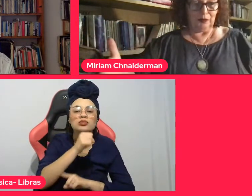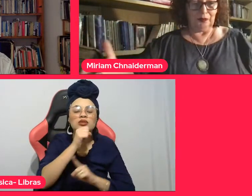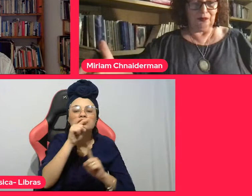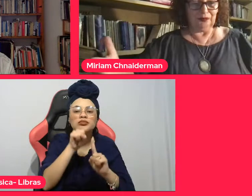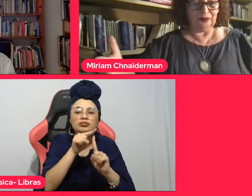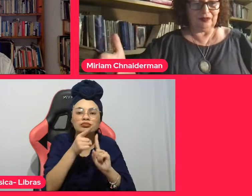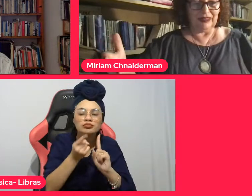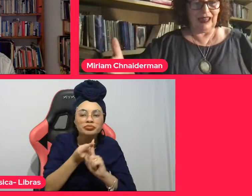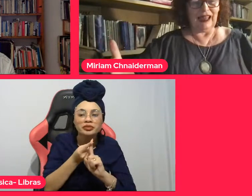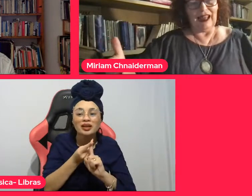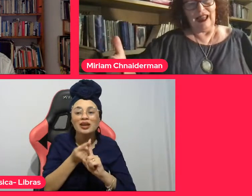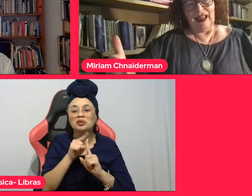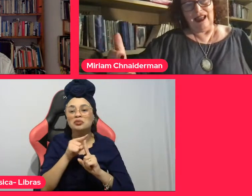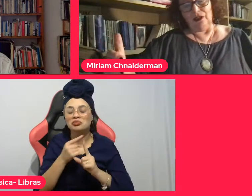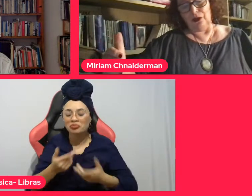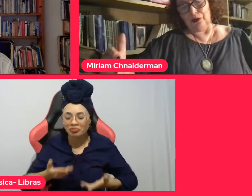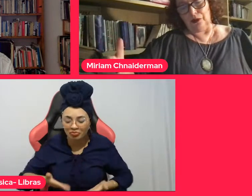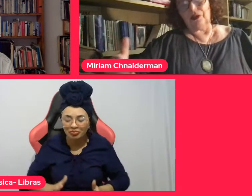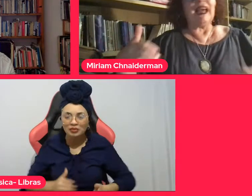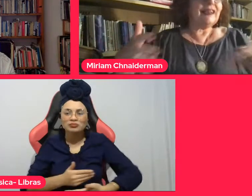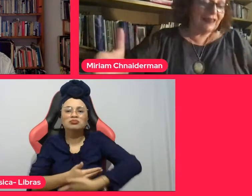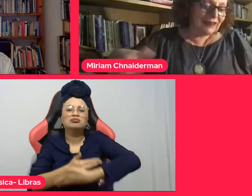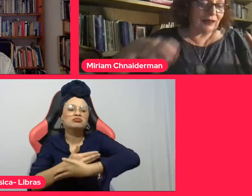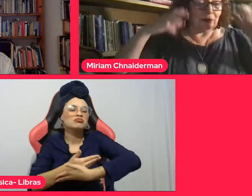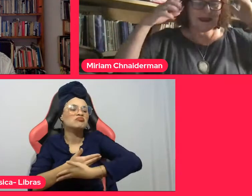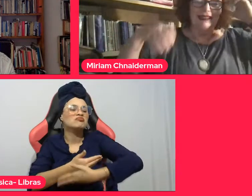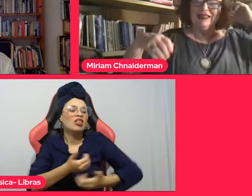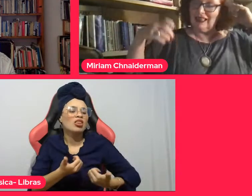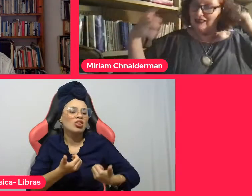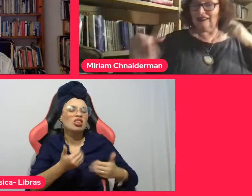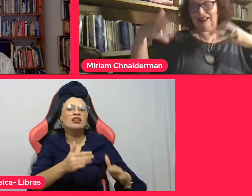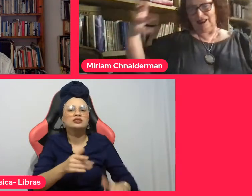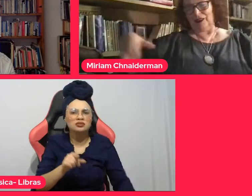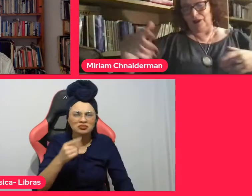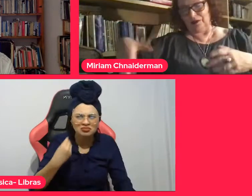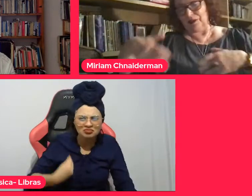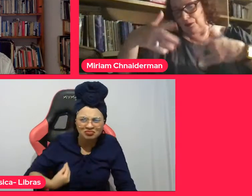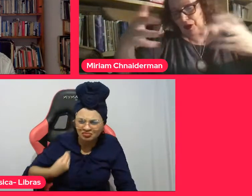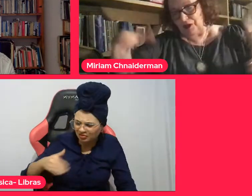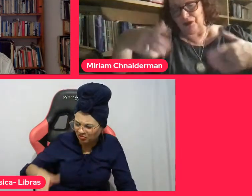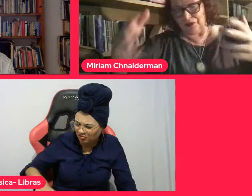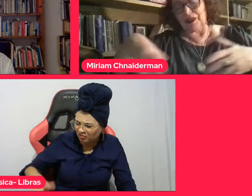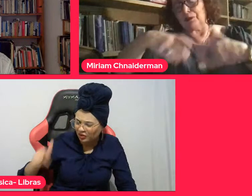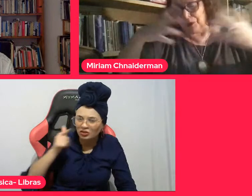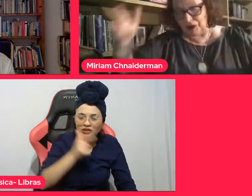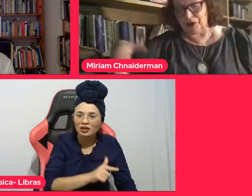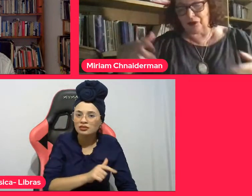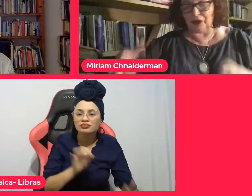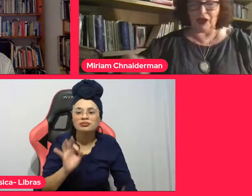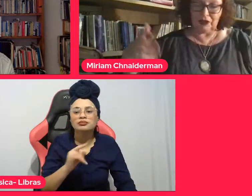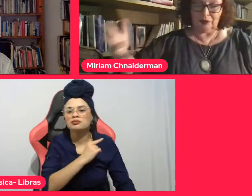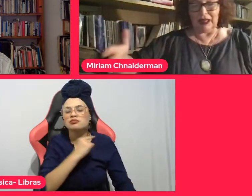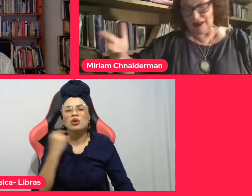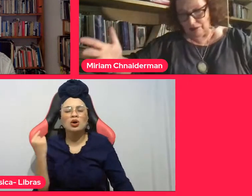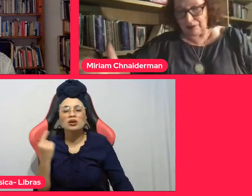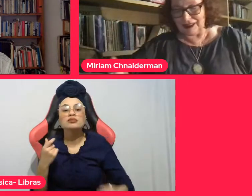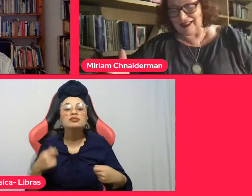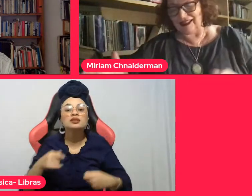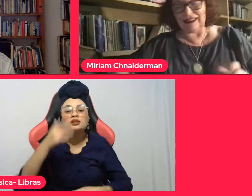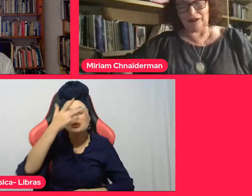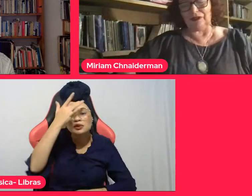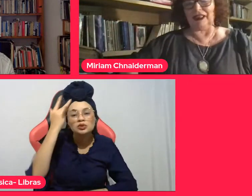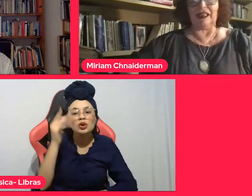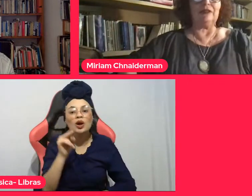adulto. O Lacan, que é um psicanalista depois do Fraudio mais